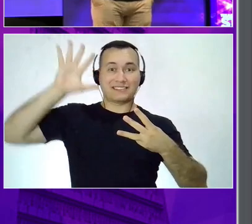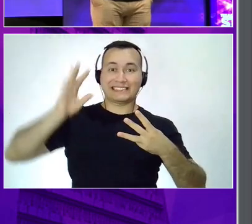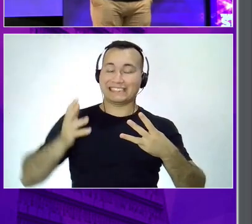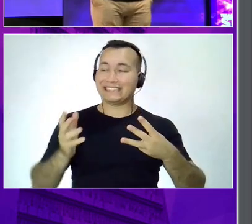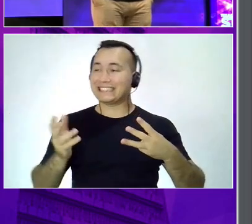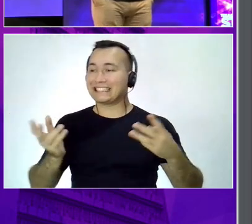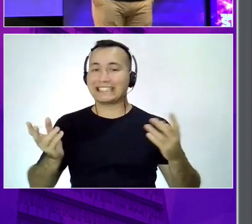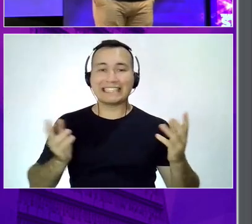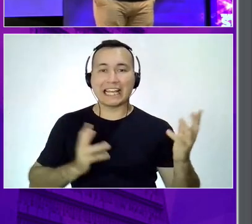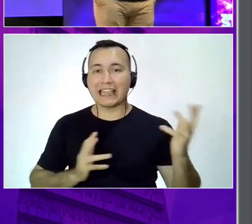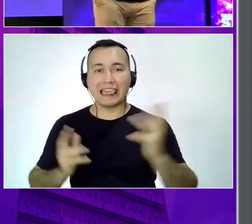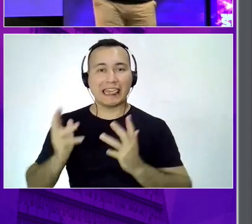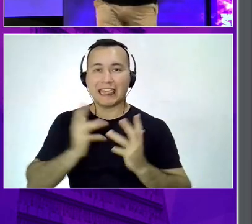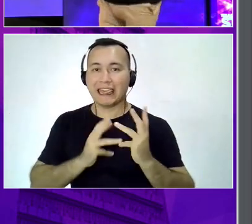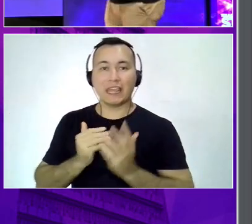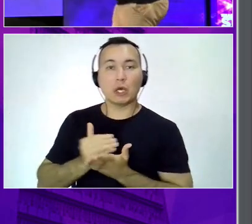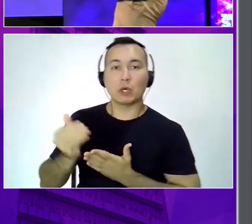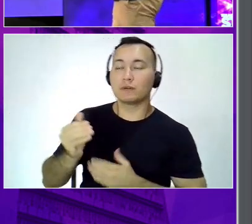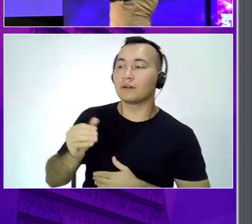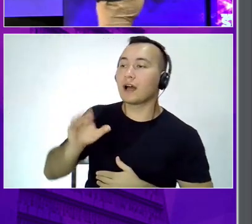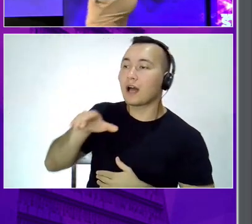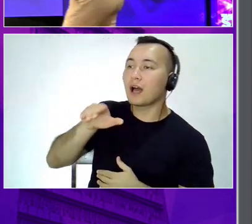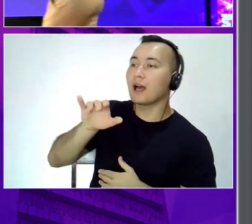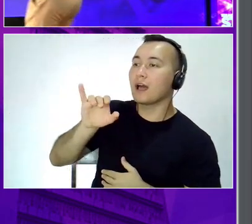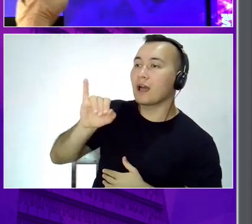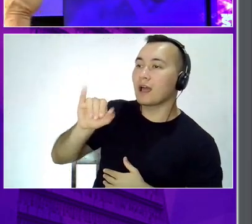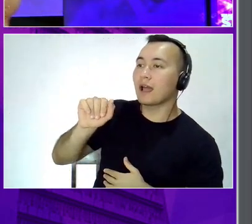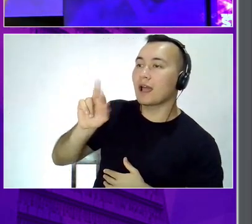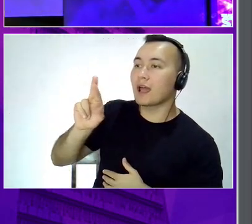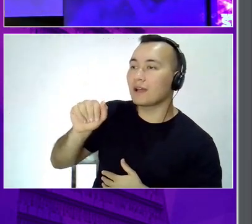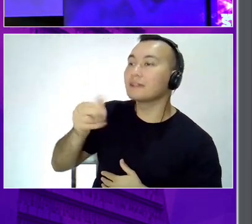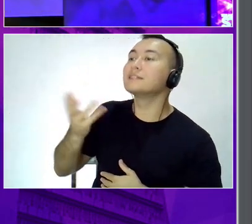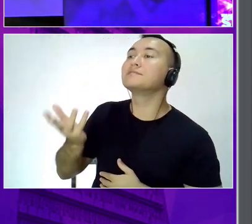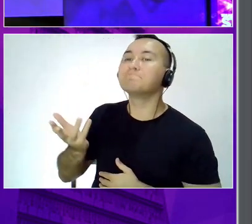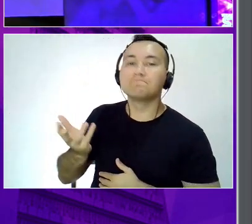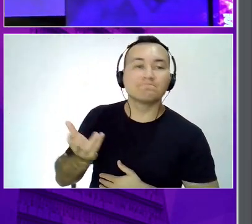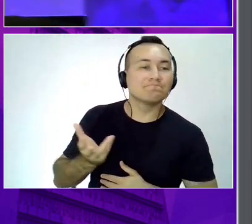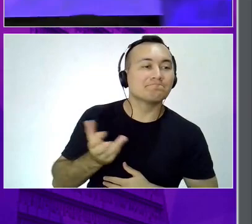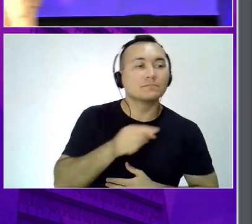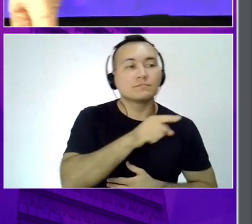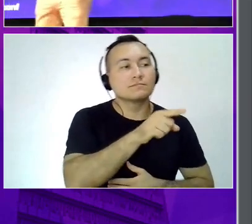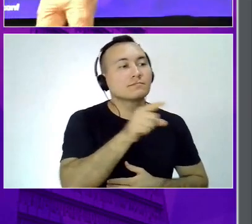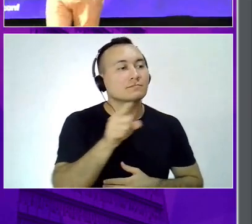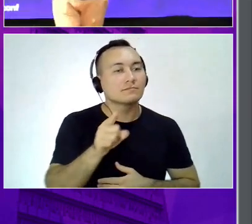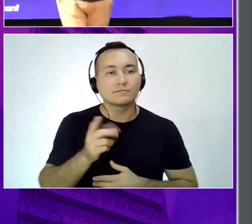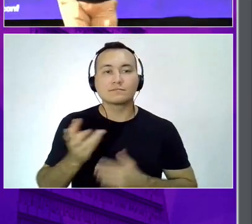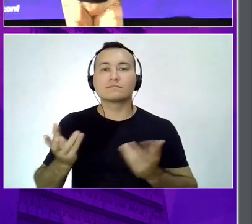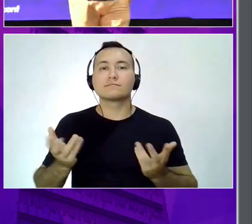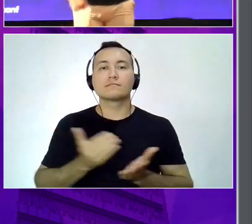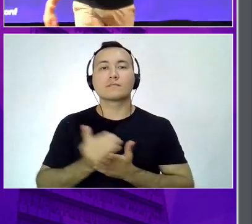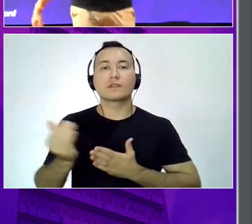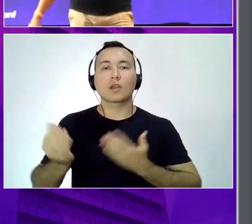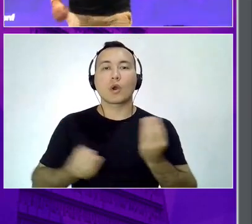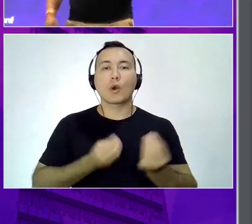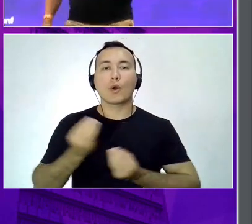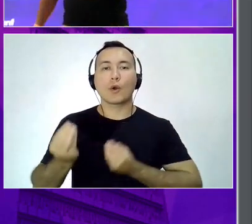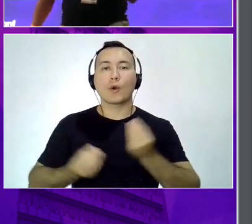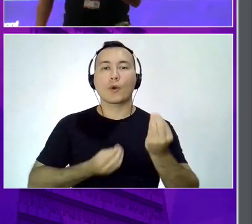começa? E agora? Eu vou começar pela minha visão de mundo? Eu vou começar me projetando, o leãozão que